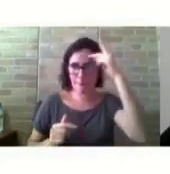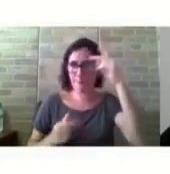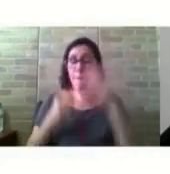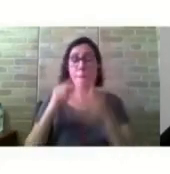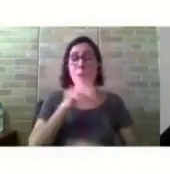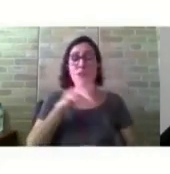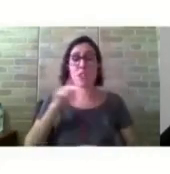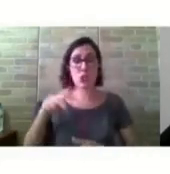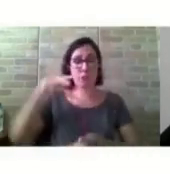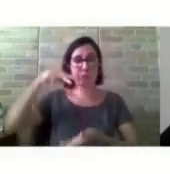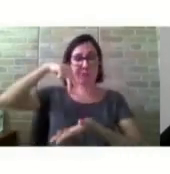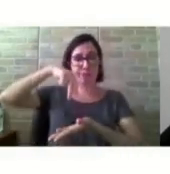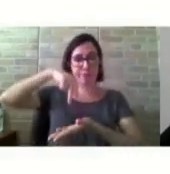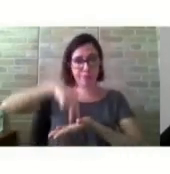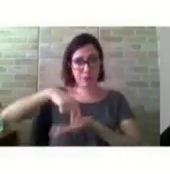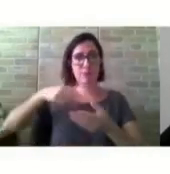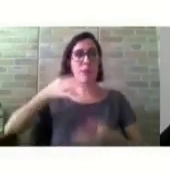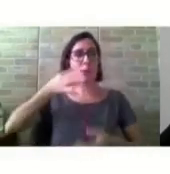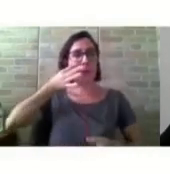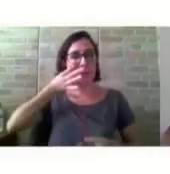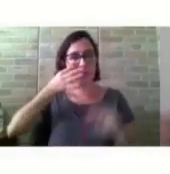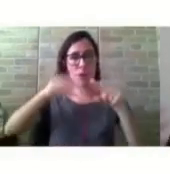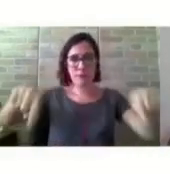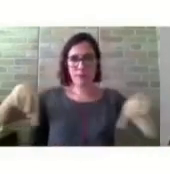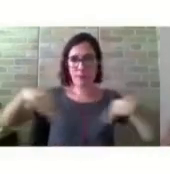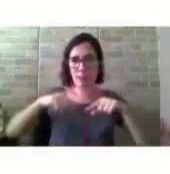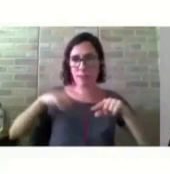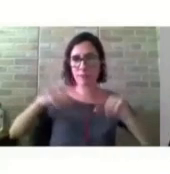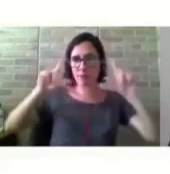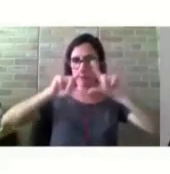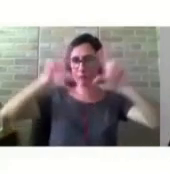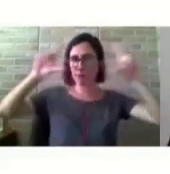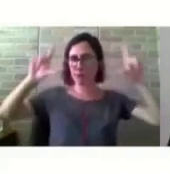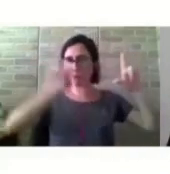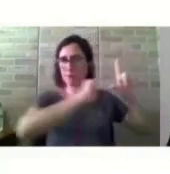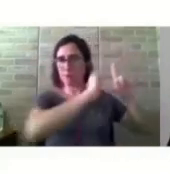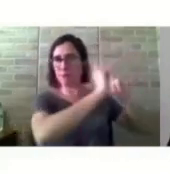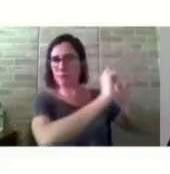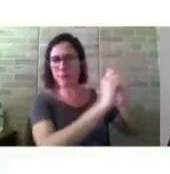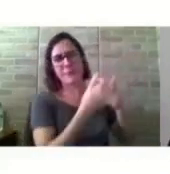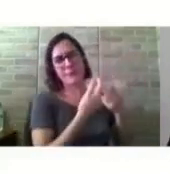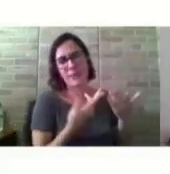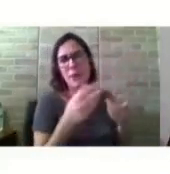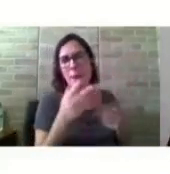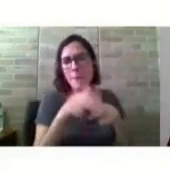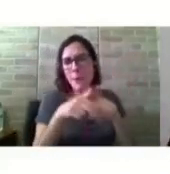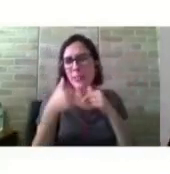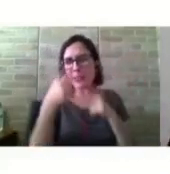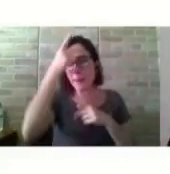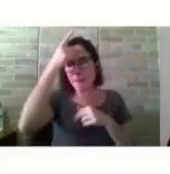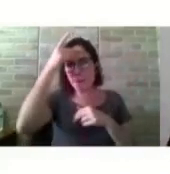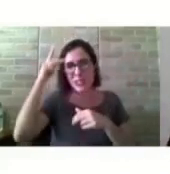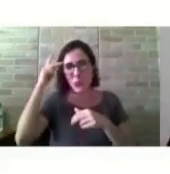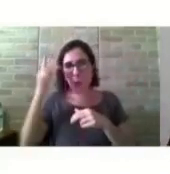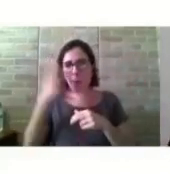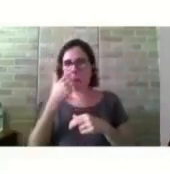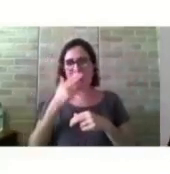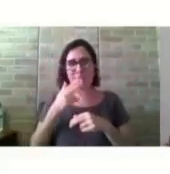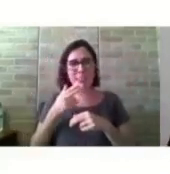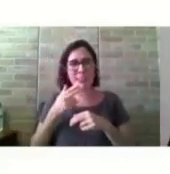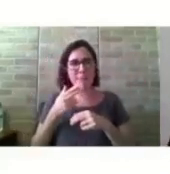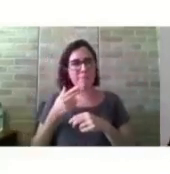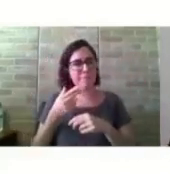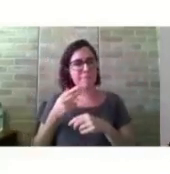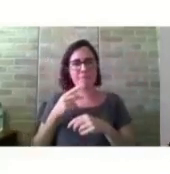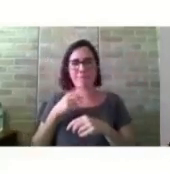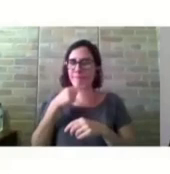carteiras uma atrás da outra, fazer com que a pessoa não se soltasse para essa outra perspectiva. Mas, além disso, para